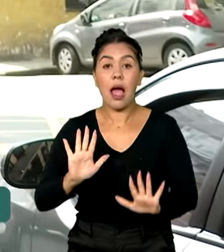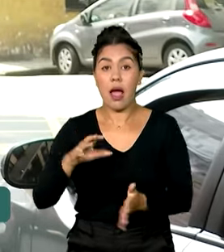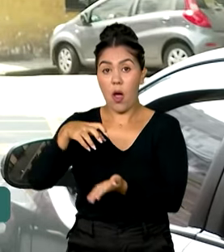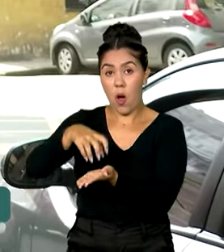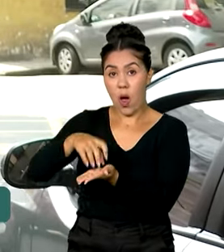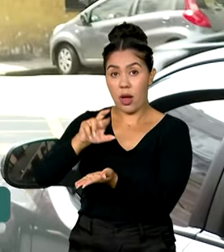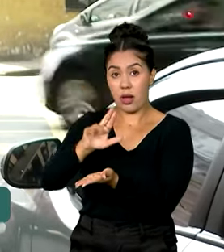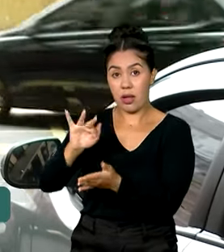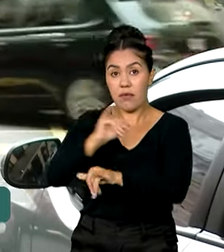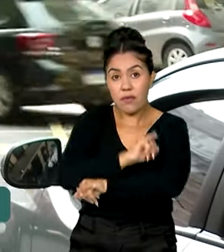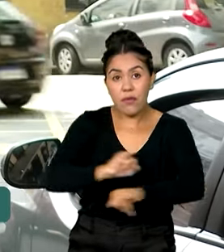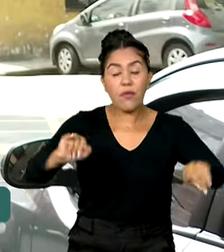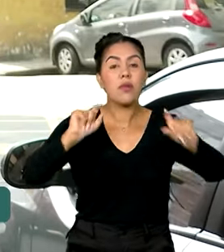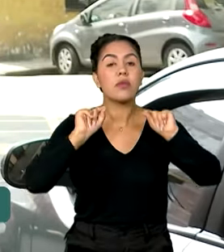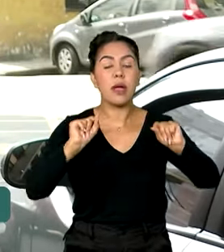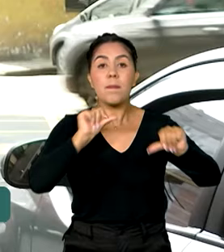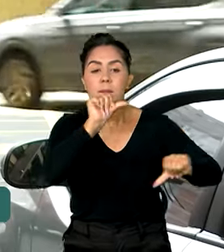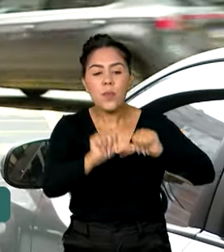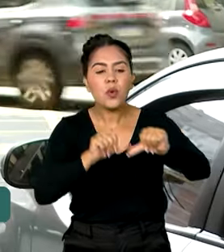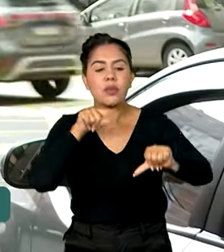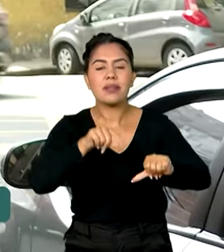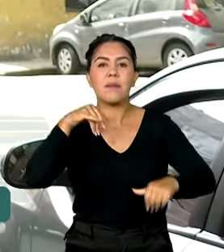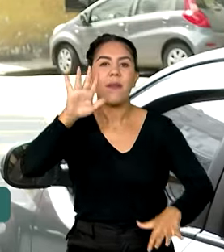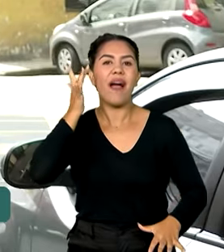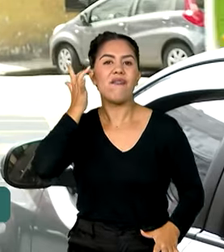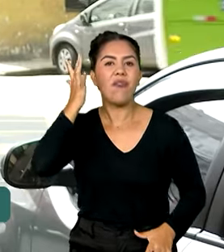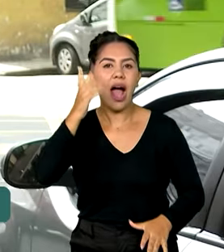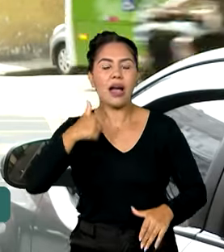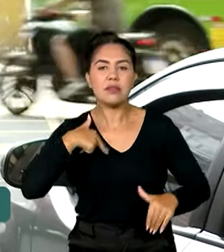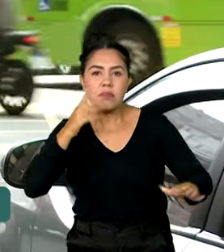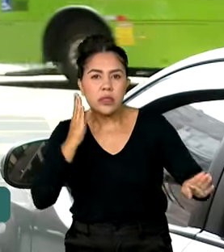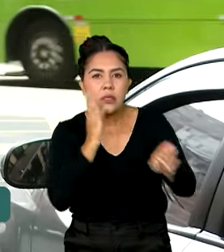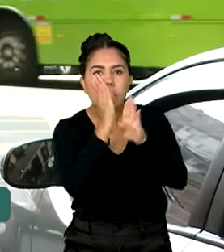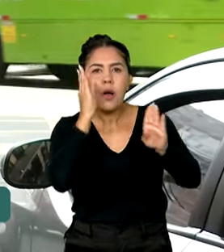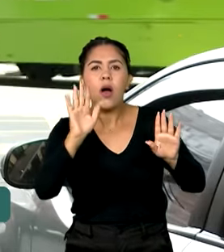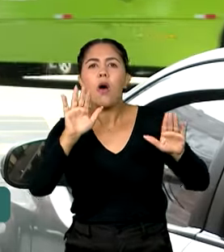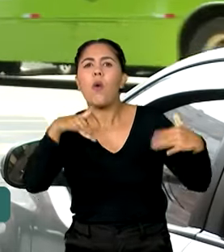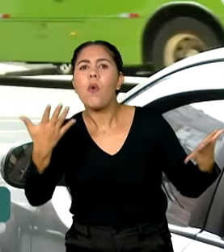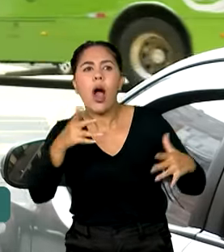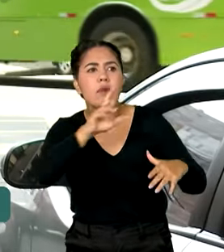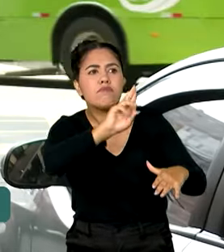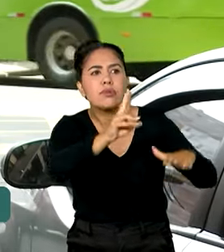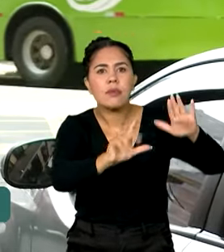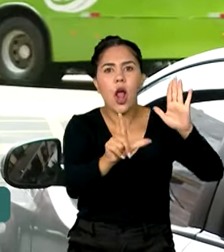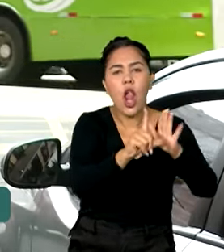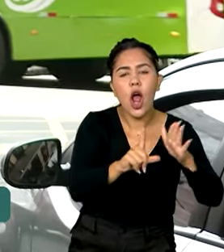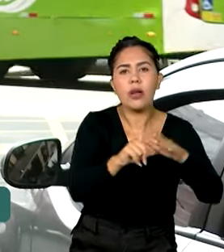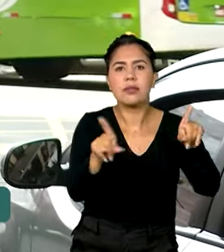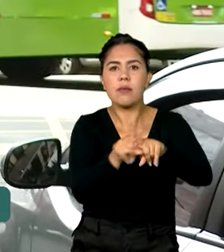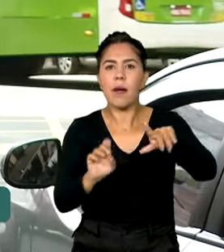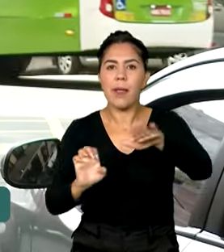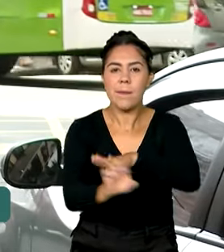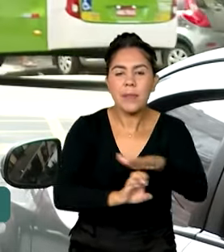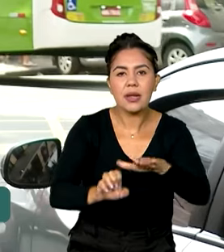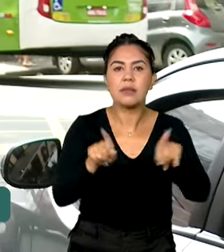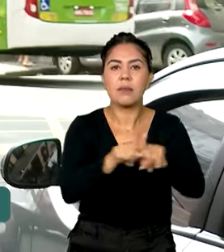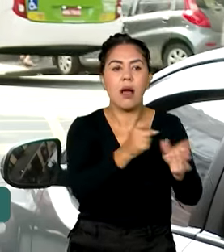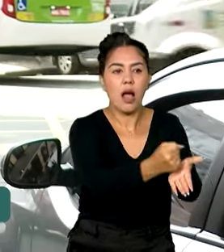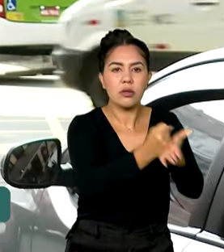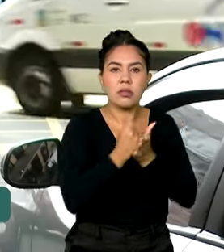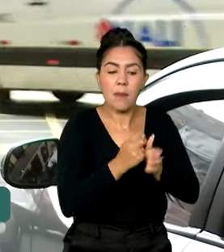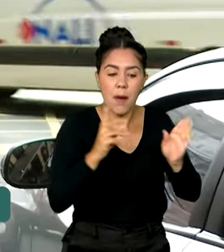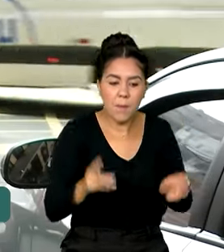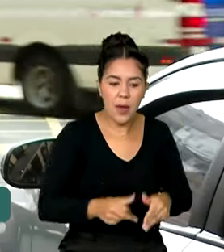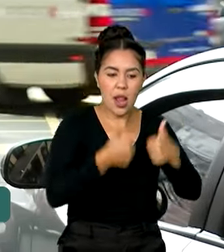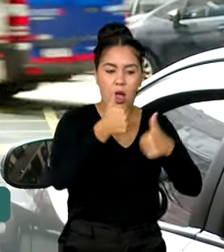informou que essa mudança vai facilitar a identificação de todas as empresas e vai contribuir para o aprimoramento do